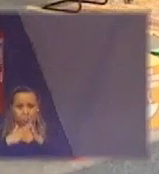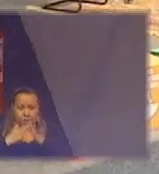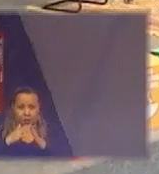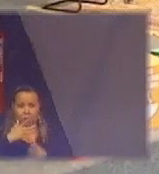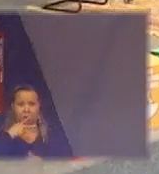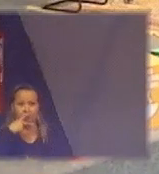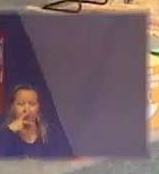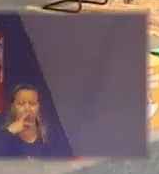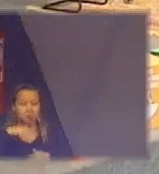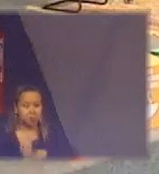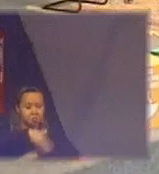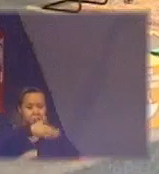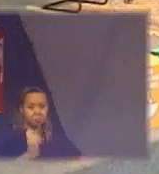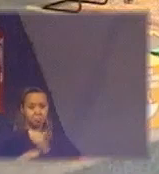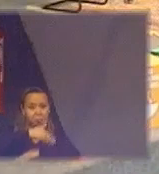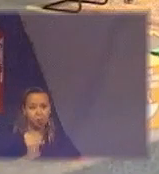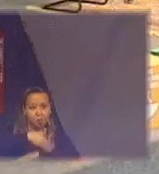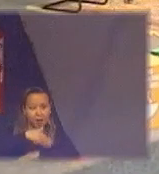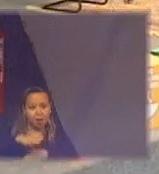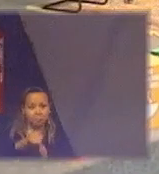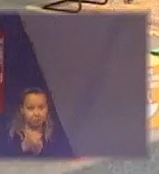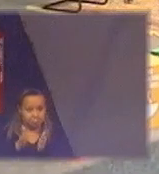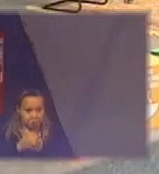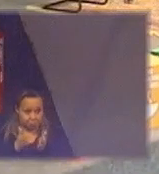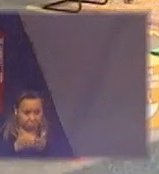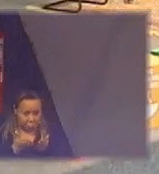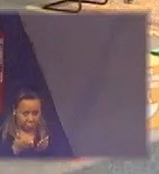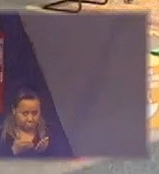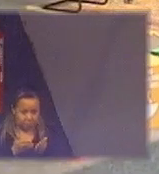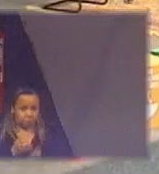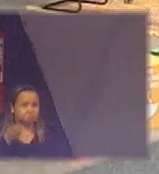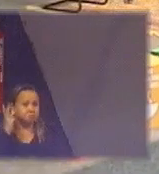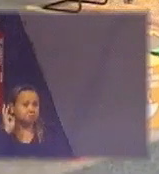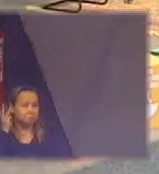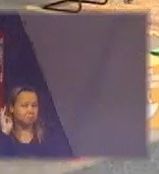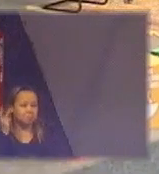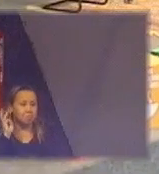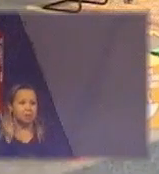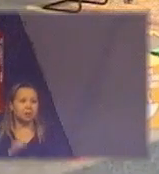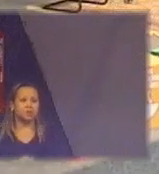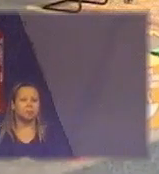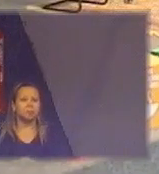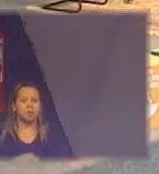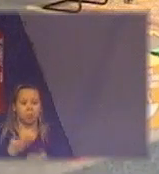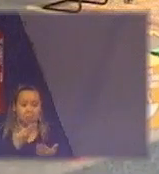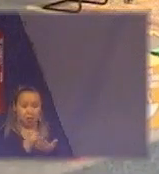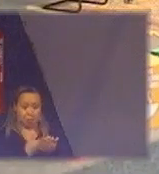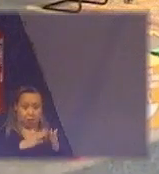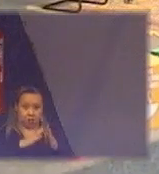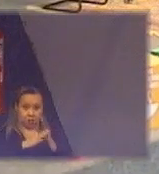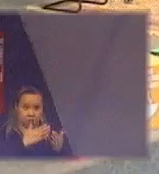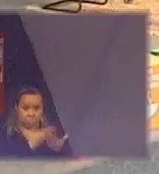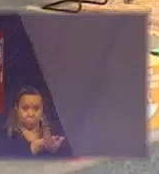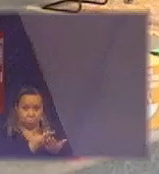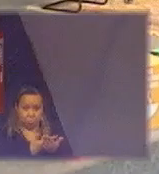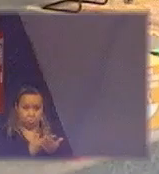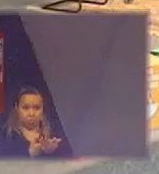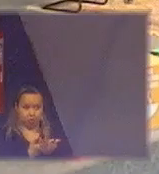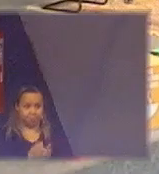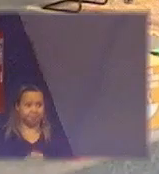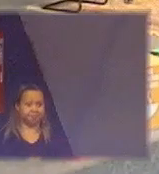Luís, estuda numa escola que recentemente foi interditada por problemas de infraestrutura,